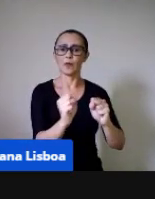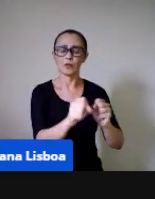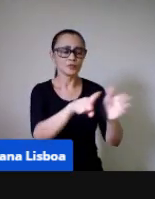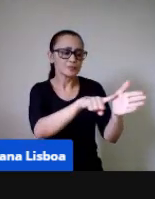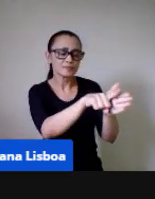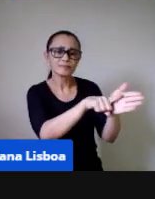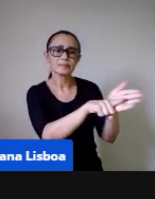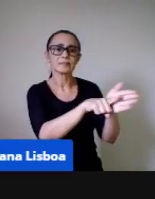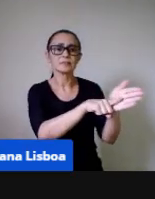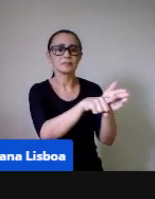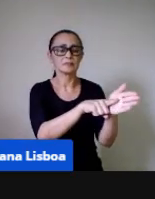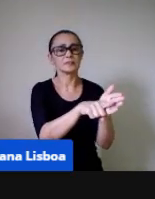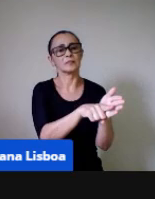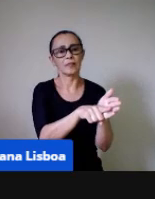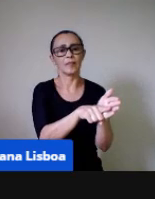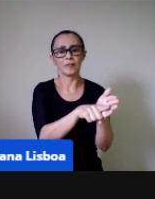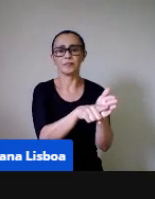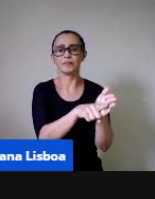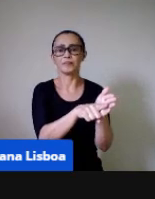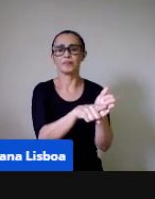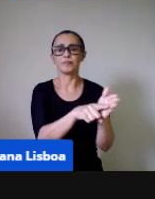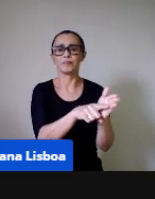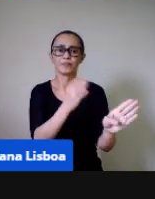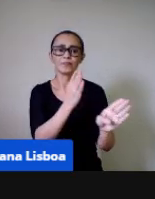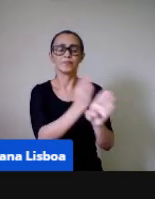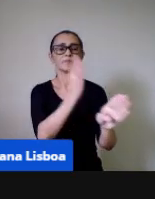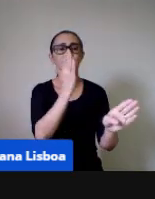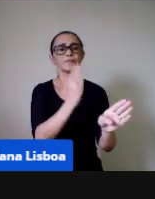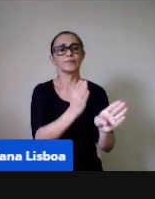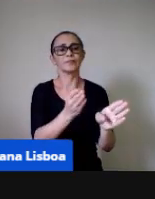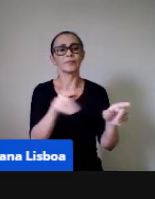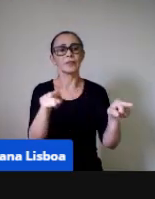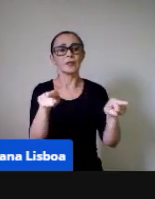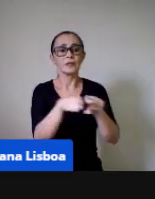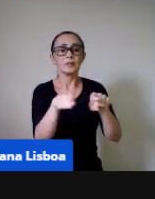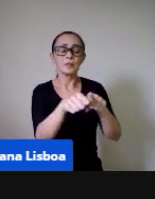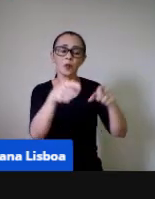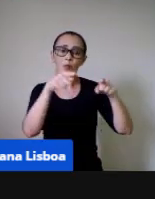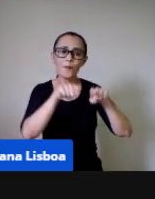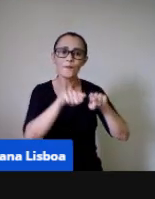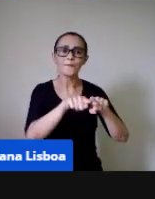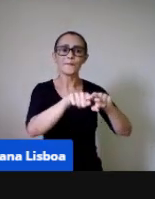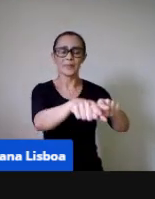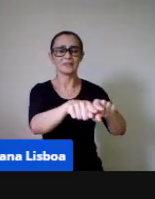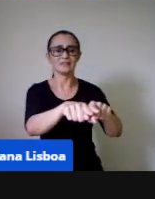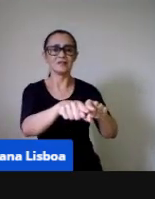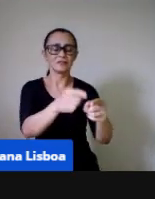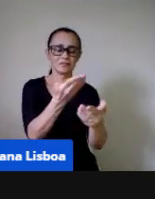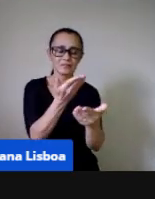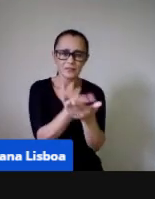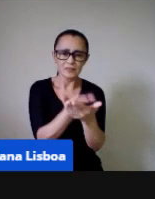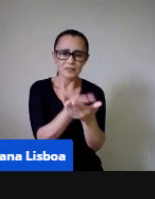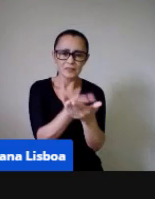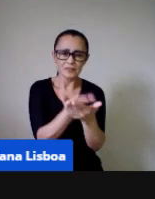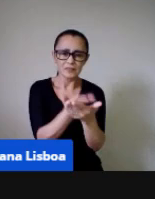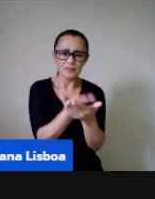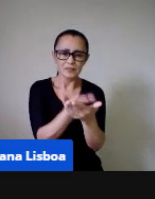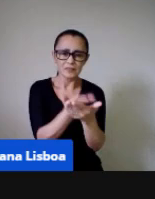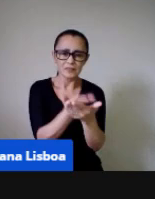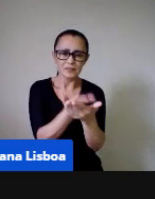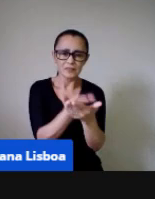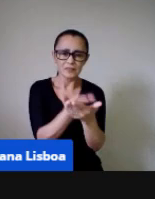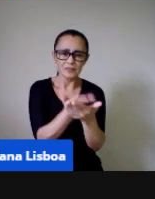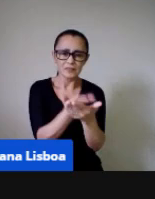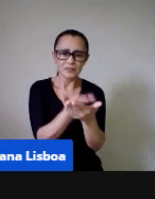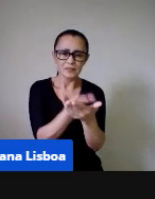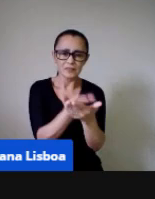E nós temos também aí alguns parceiros desse, que são estudiosos, né, do conhecimentos matemáticos, que são